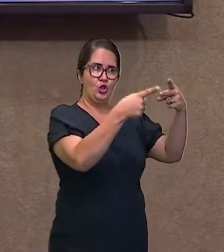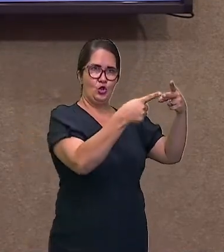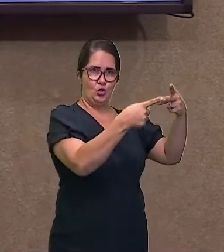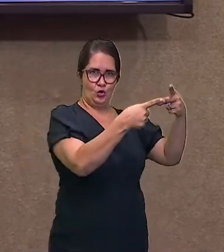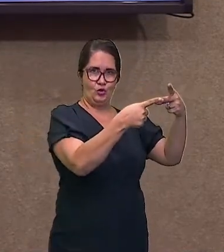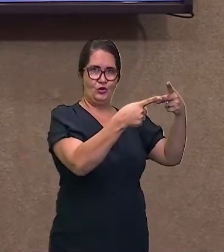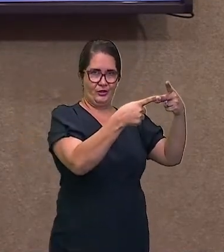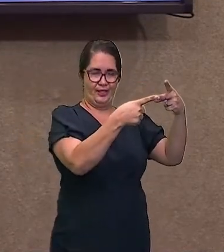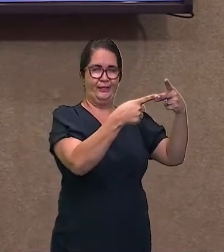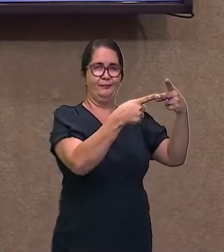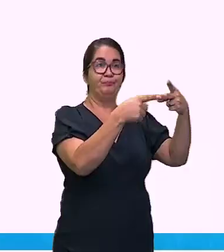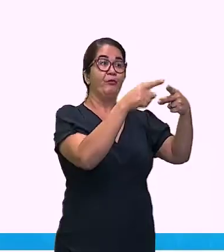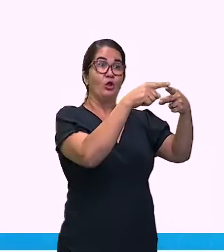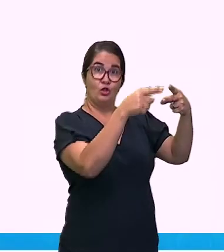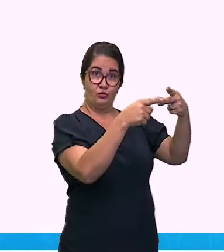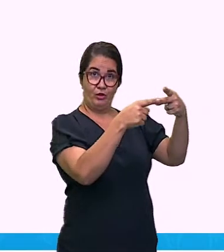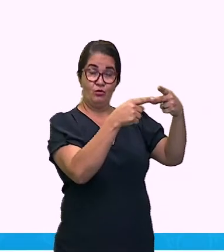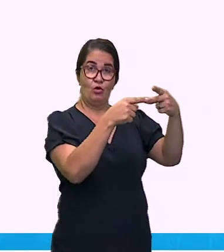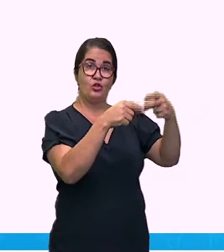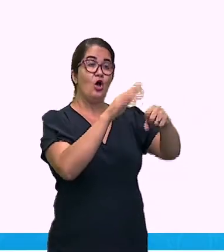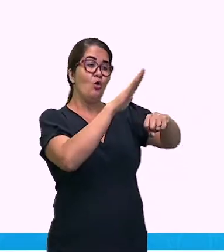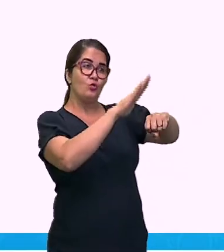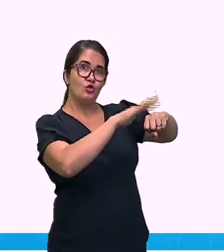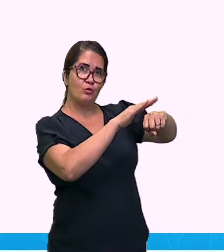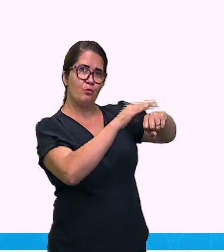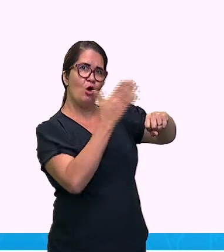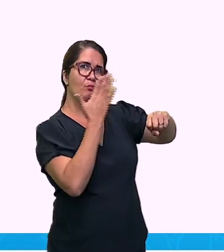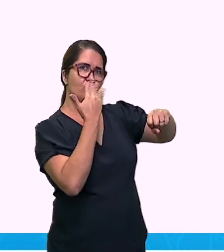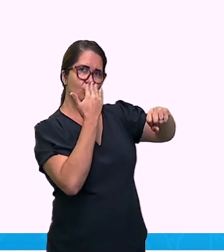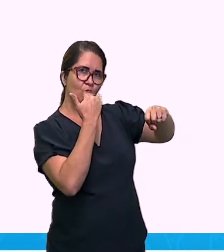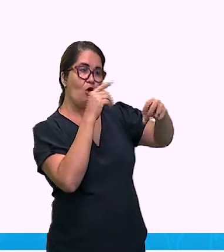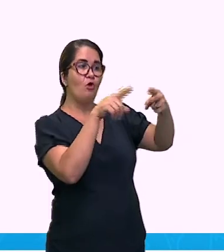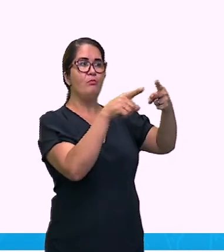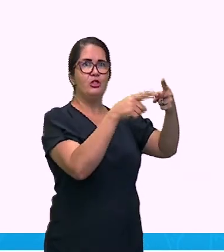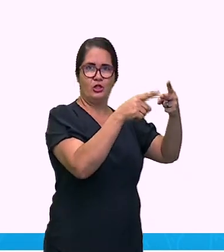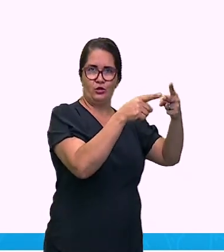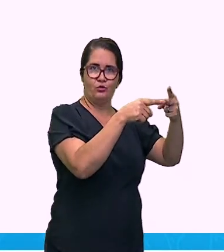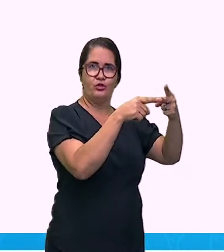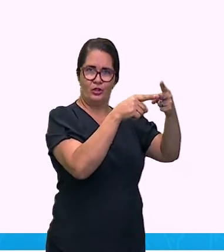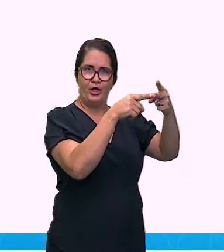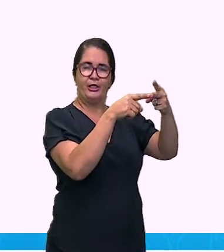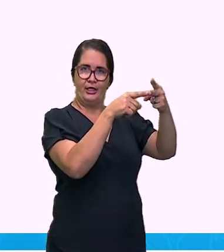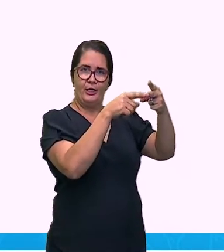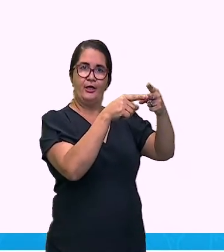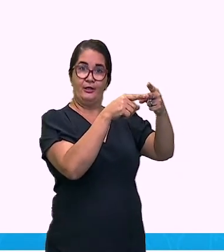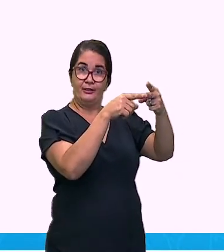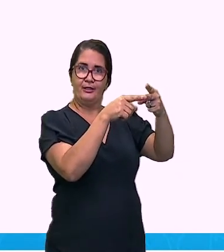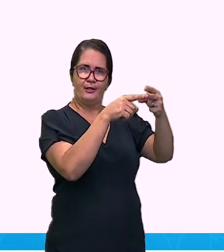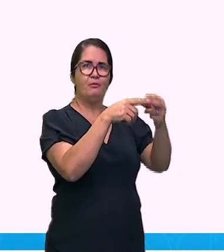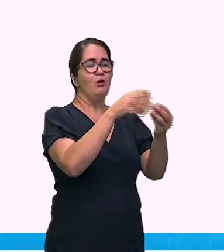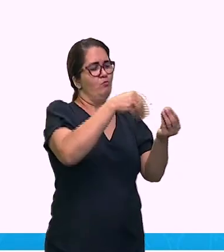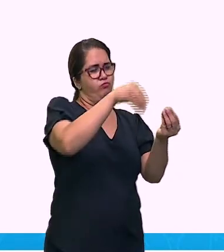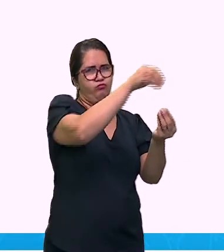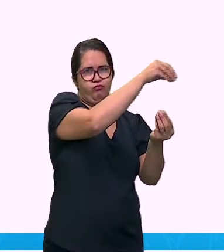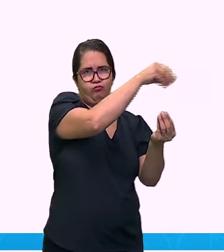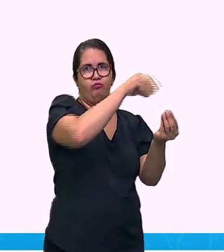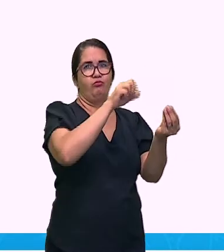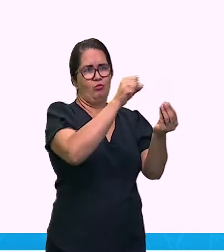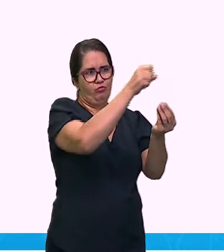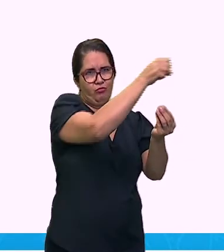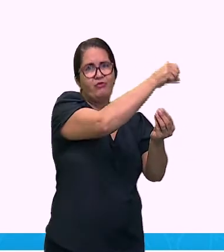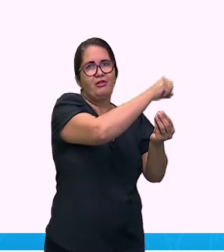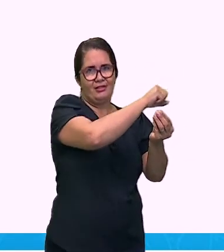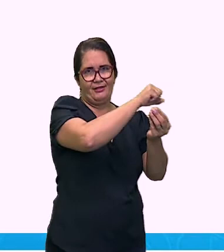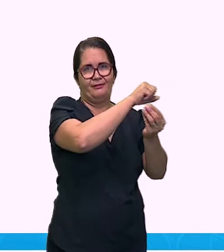abióticos. Ele é um conjunto de comunidades que conseguem conviver, conseguem